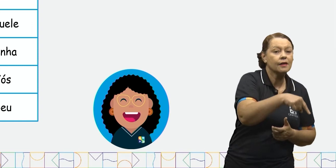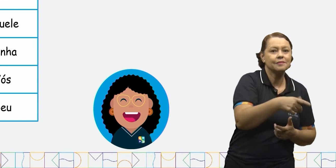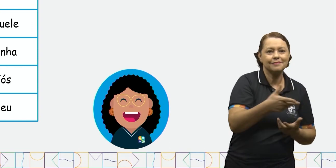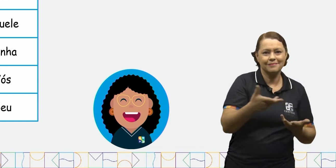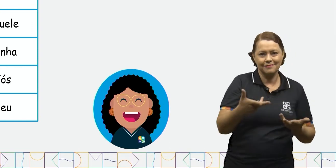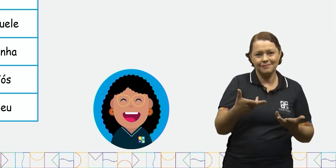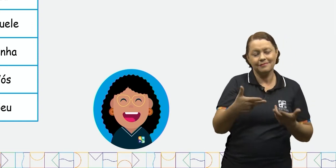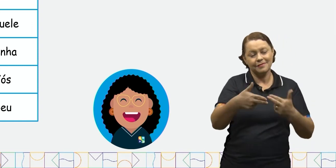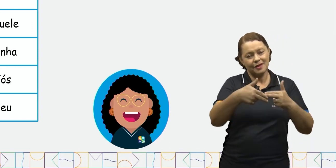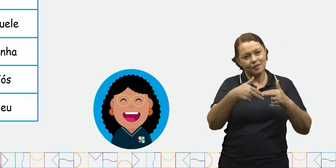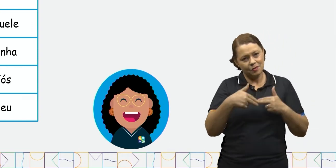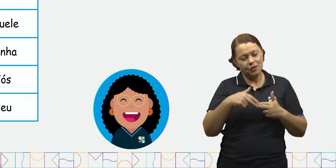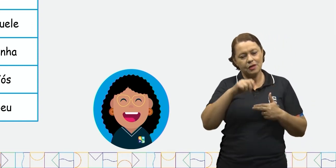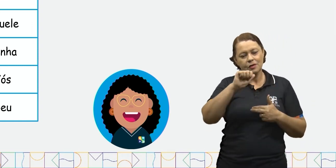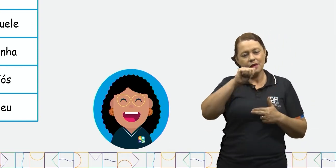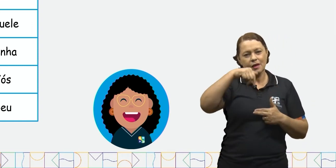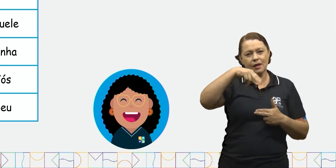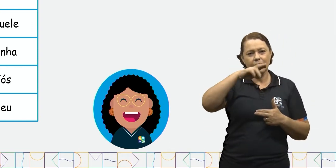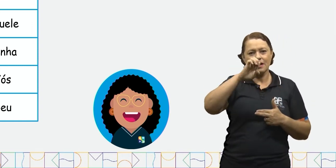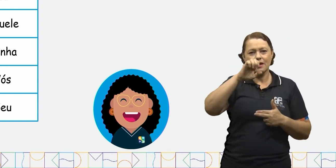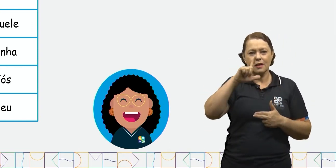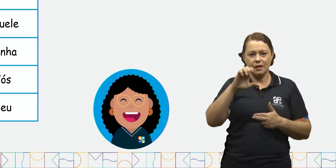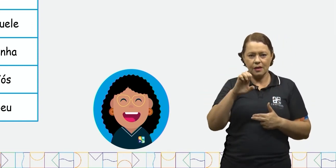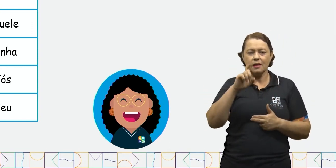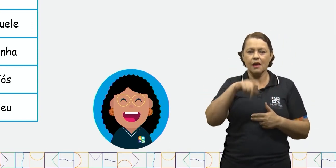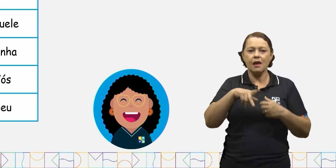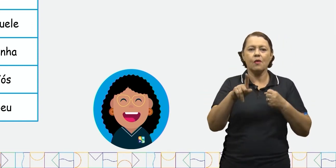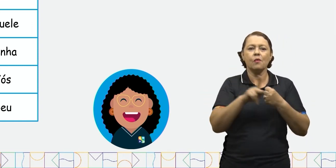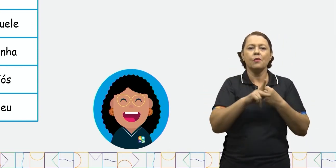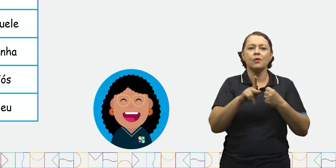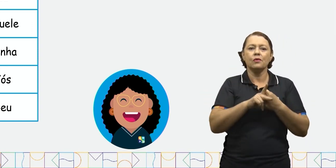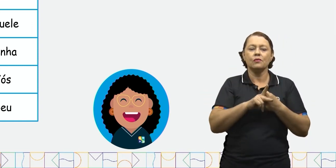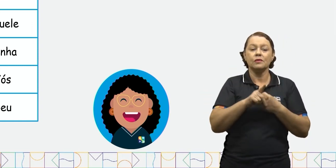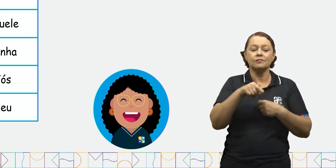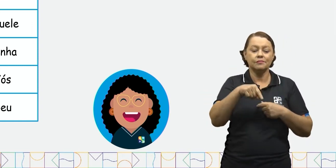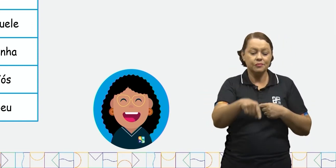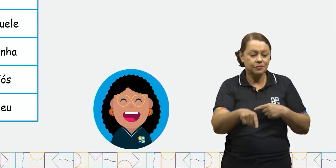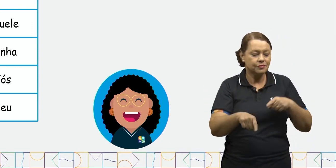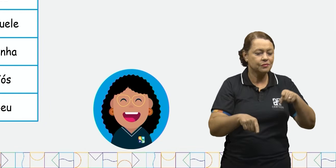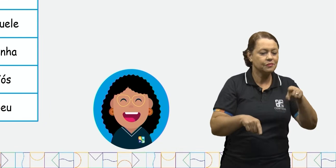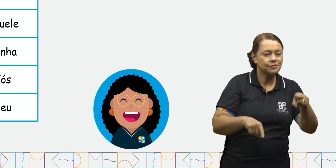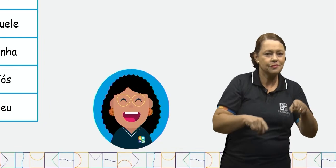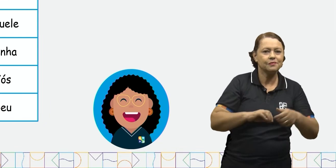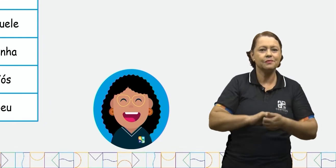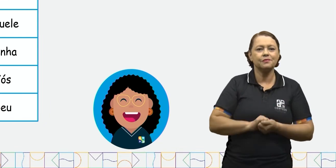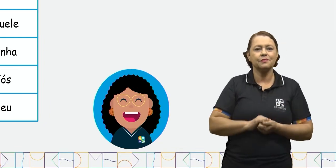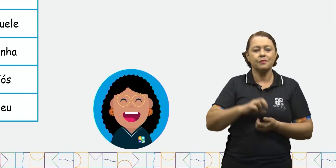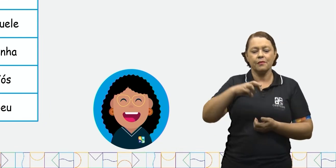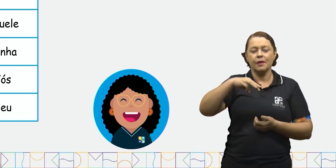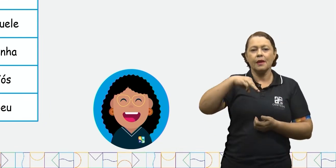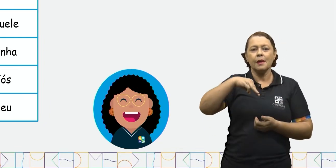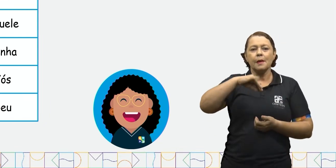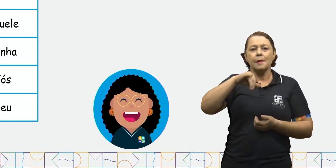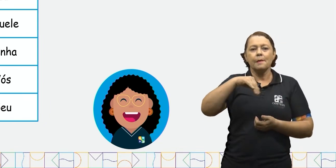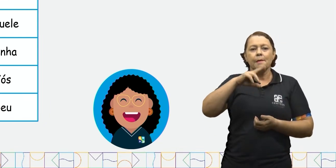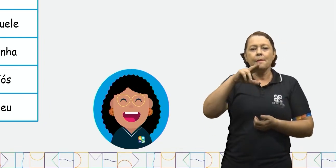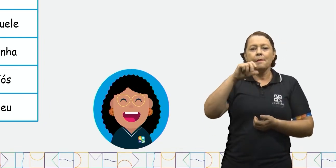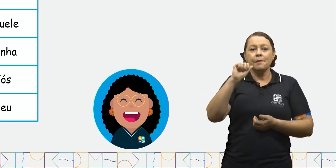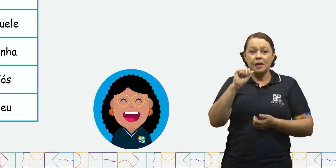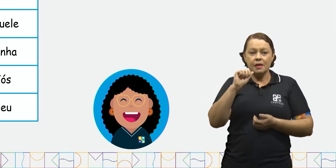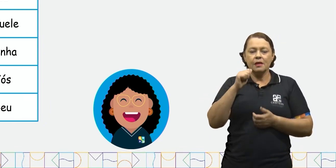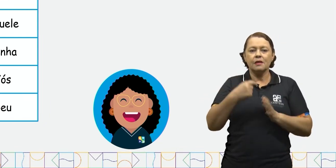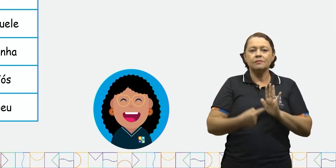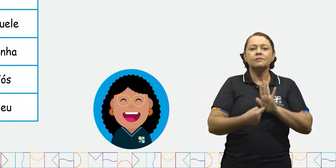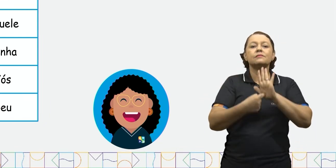portanto, aquele é um pronome demonstrativo. Minha. Opa! Minha está